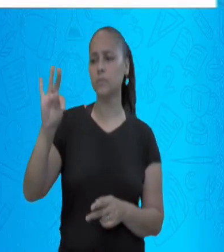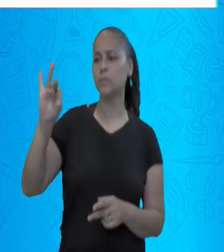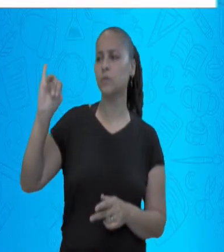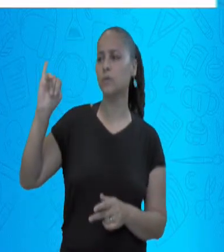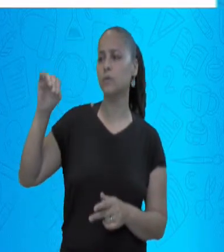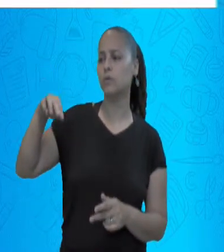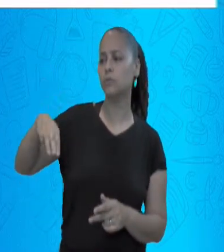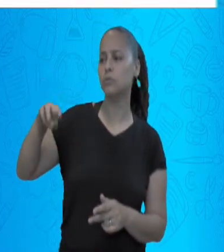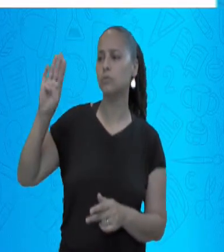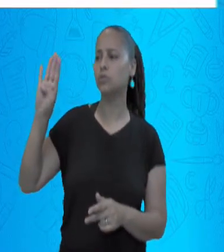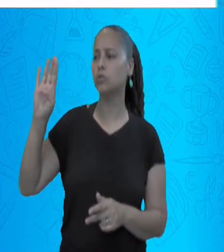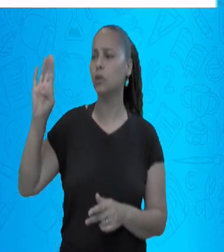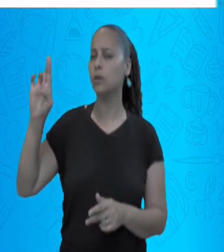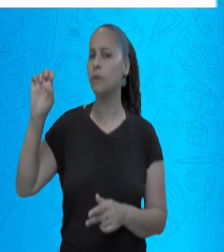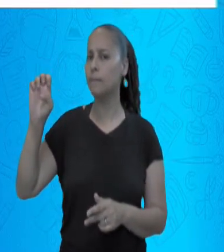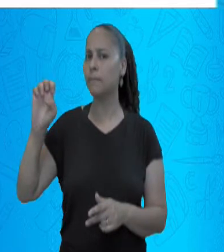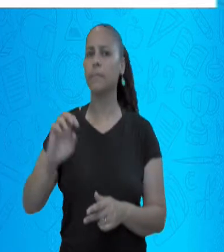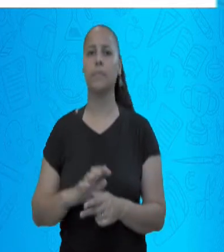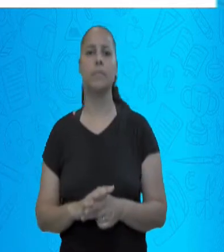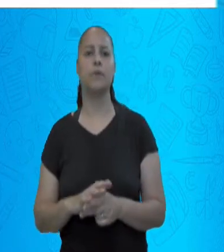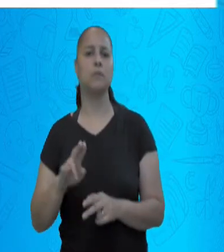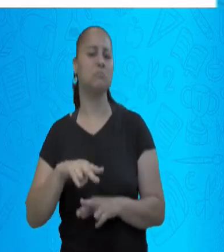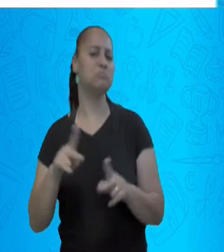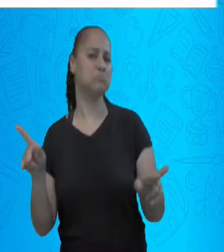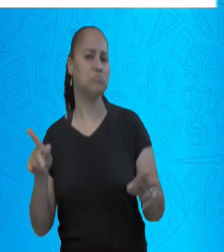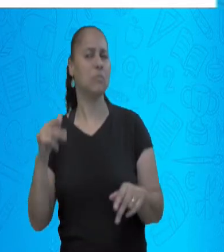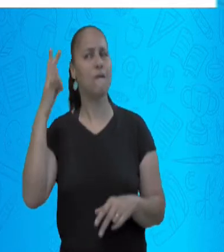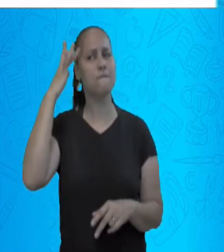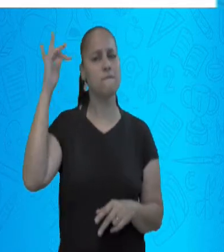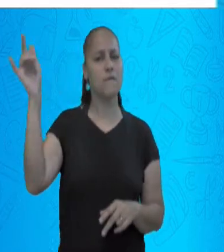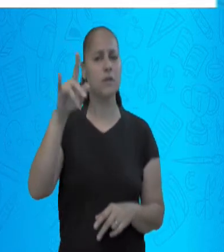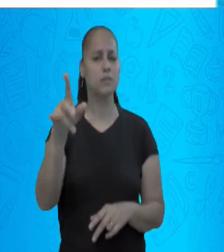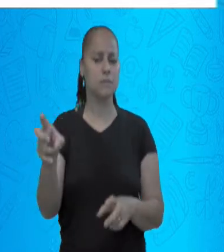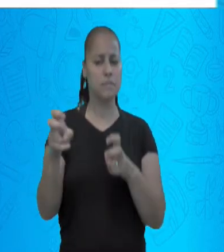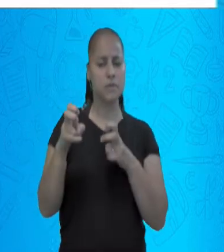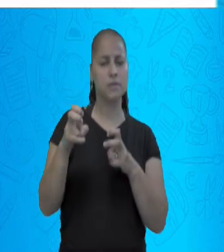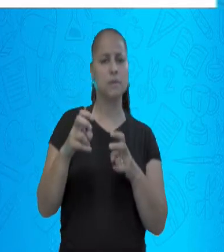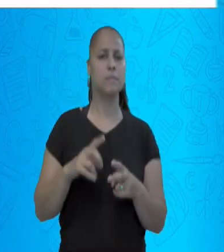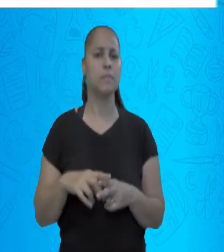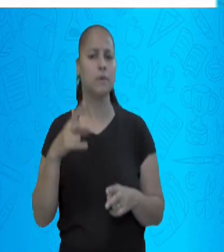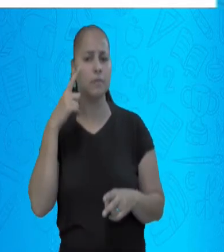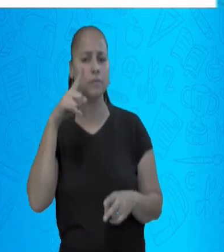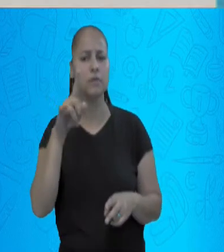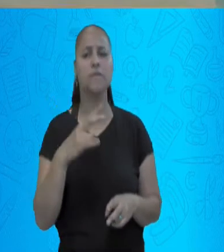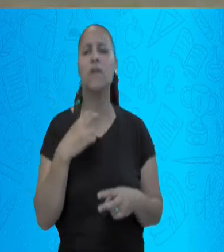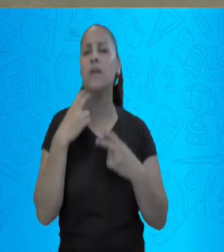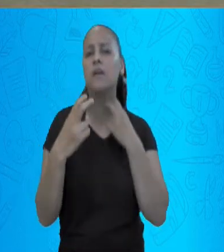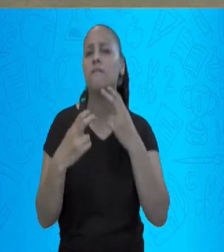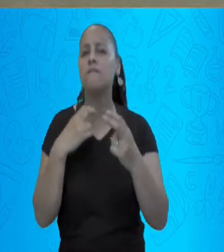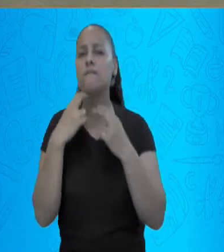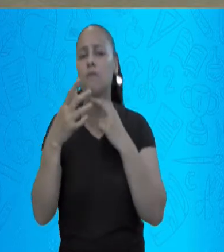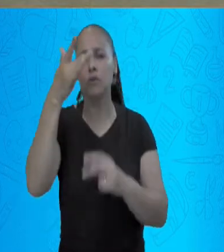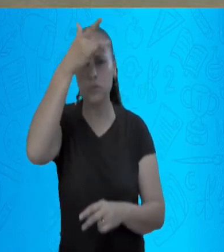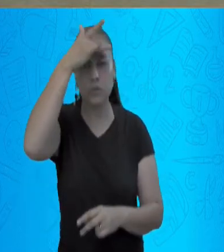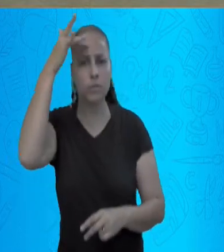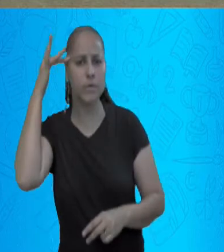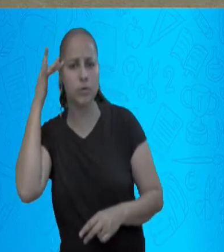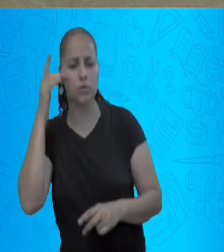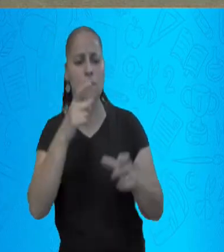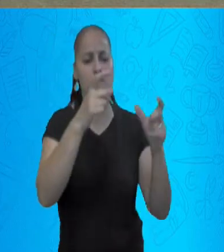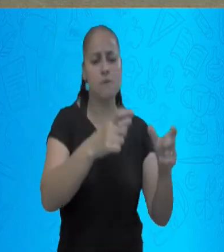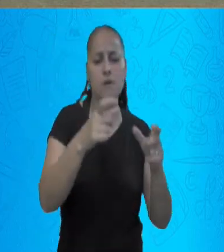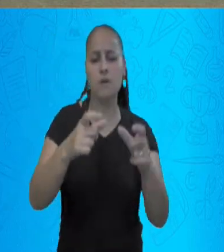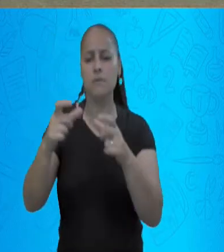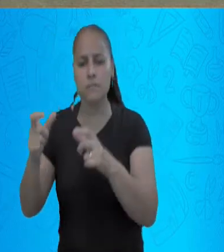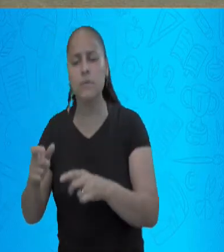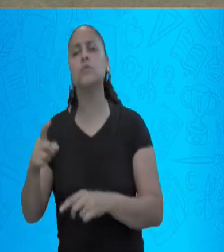normalmente, é muito fácil de perceber o timbre através da voz humana. Cada pessoa